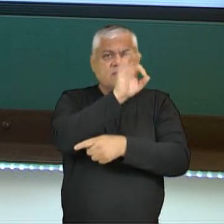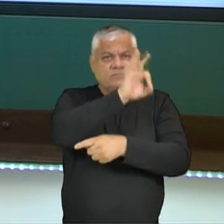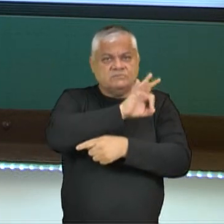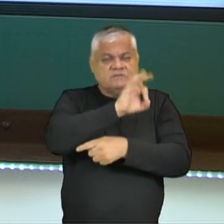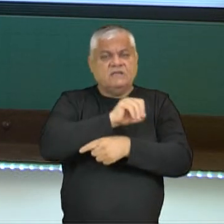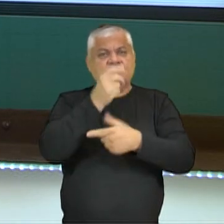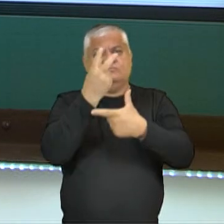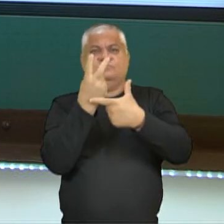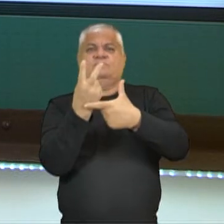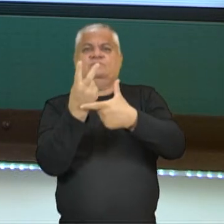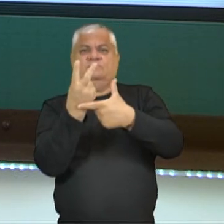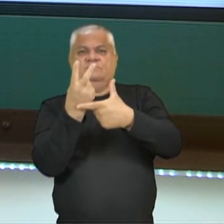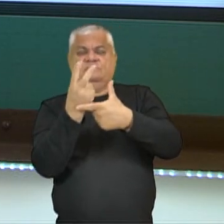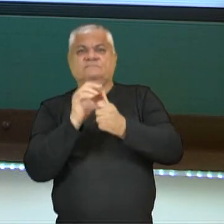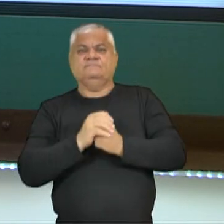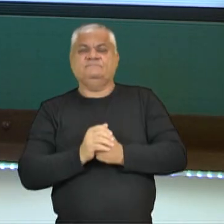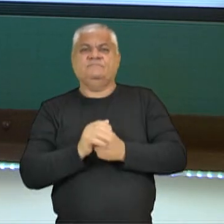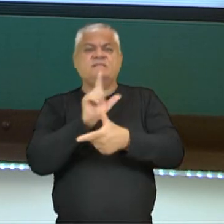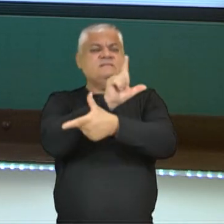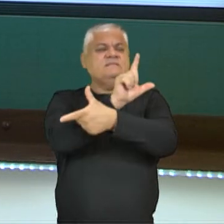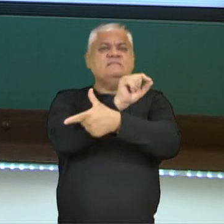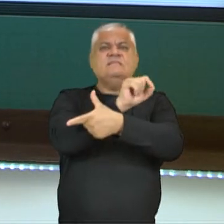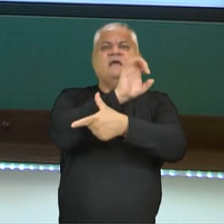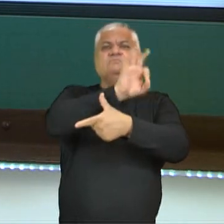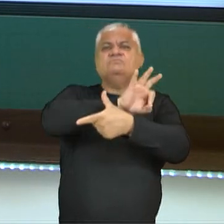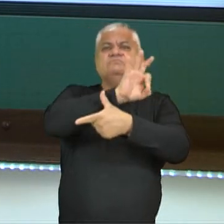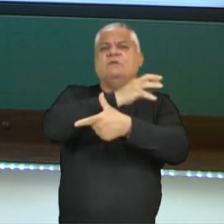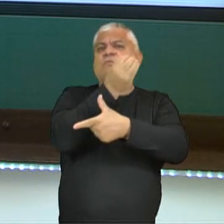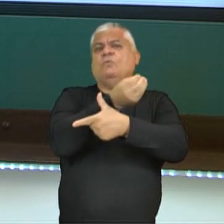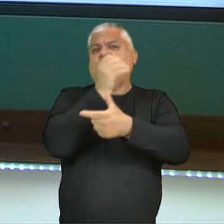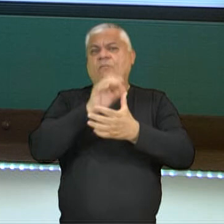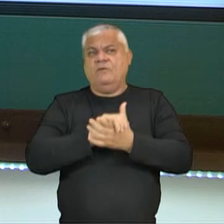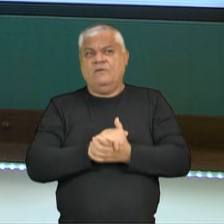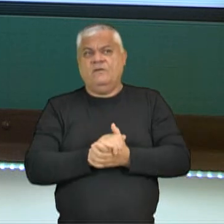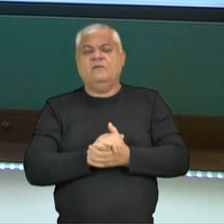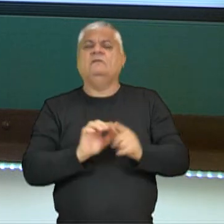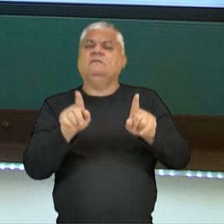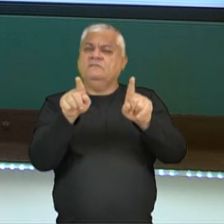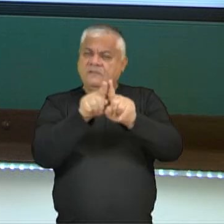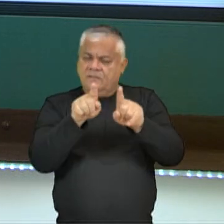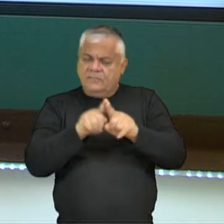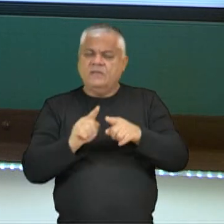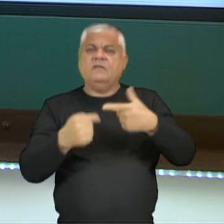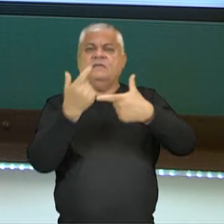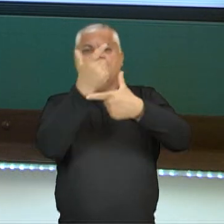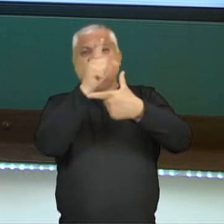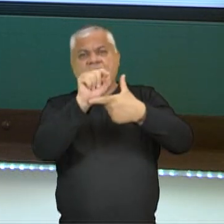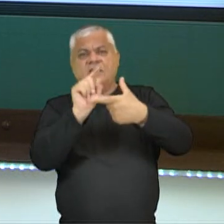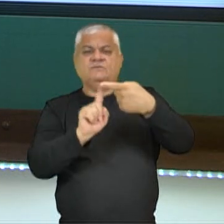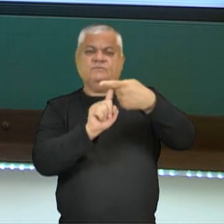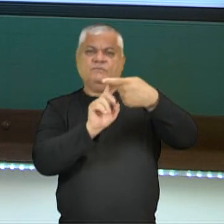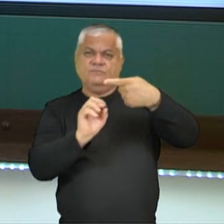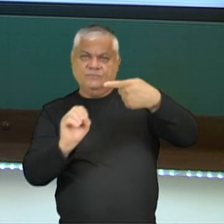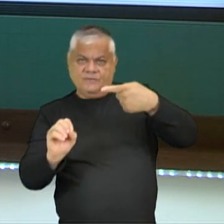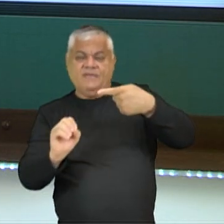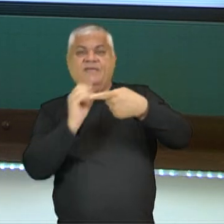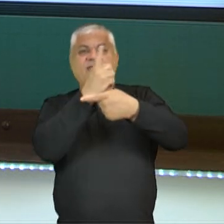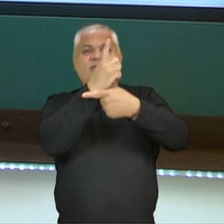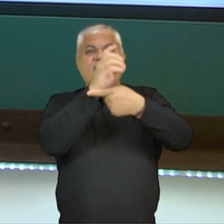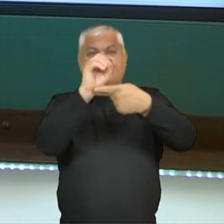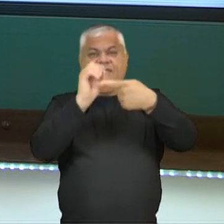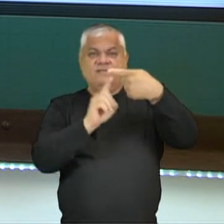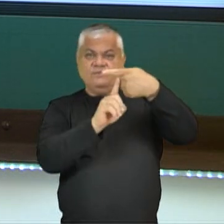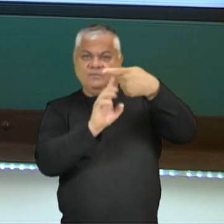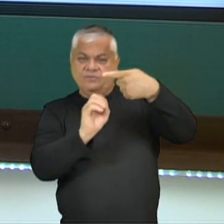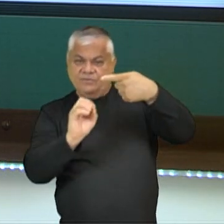2, tá joia? Então, e o 10%, como que a gente faz isso? A mesma ideia também, 10%, a gente simplifica, em cima e